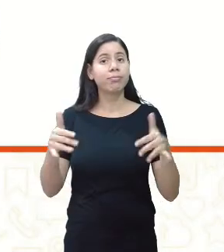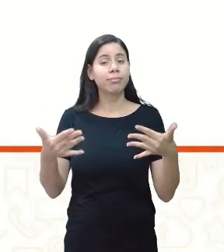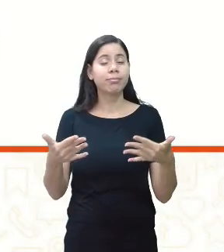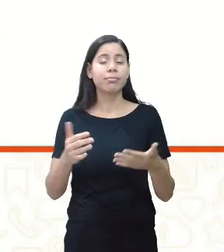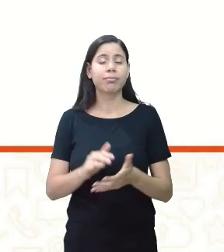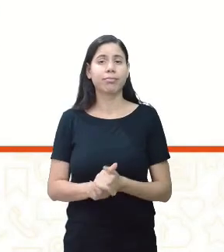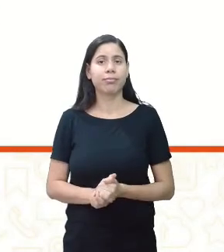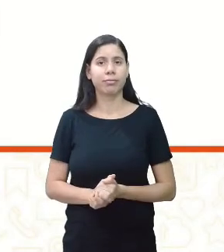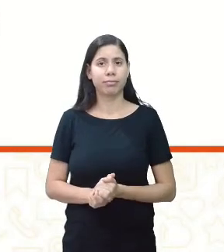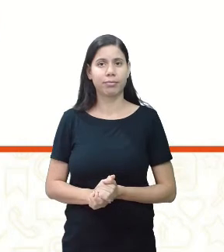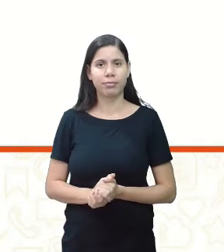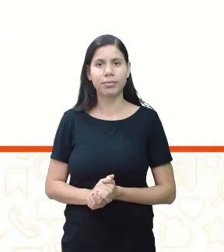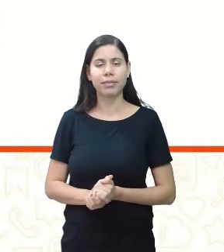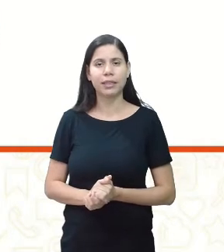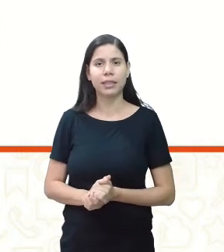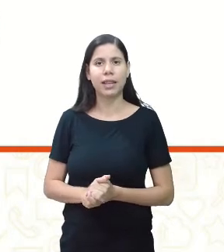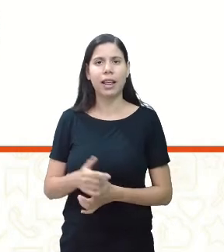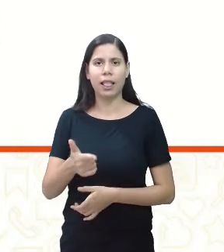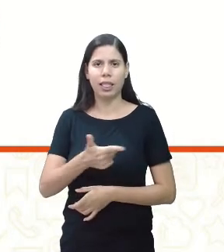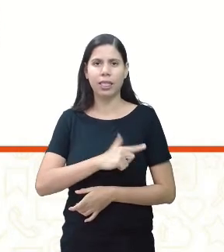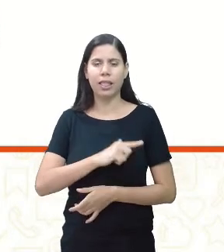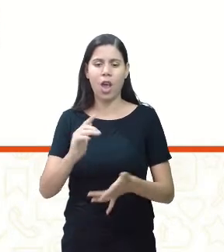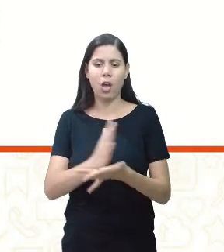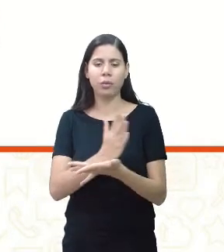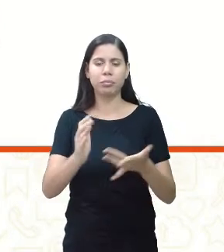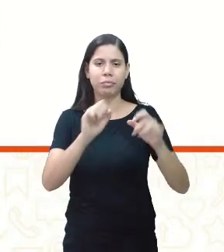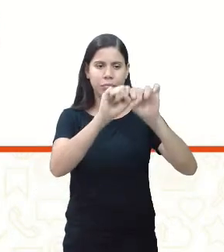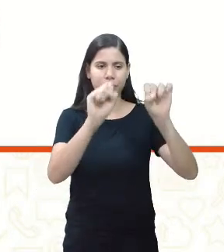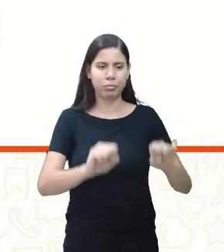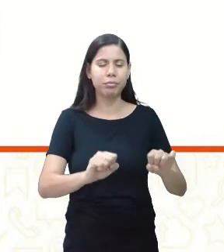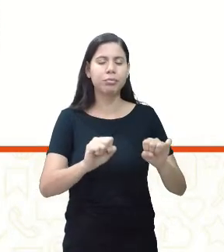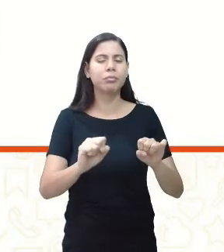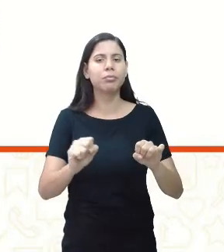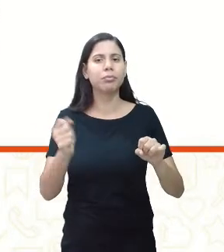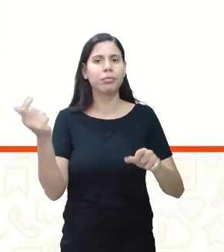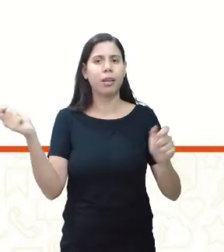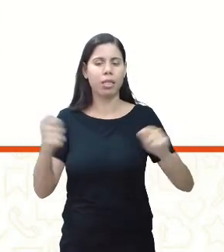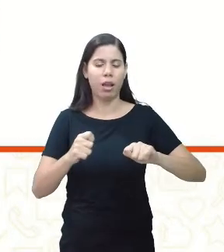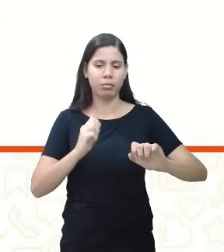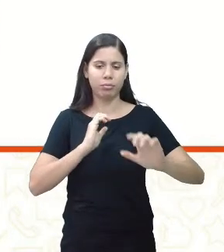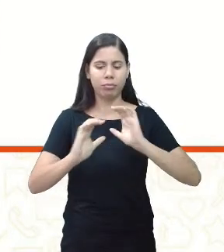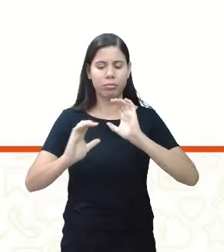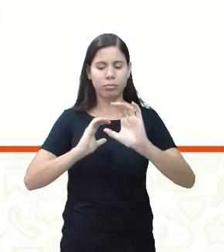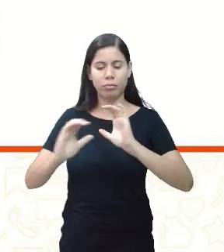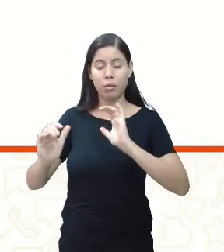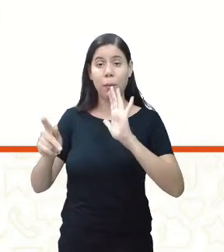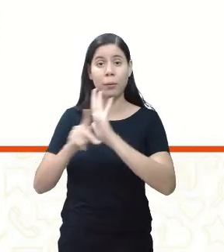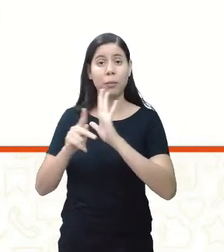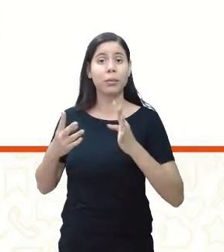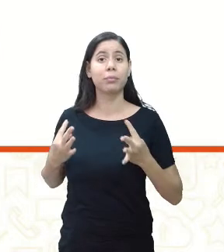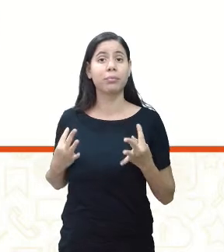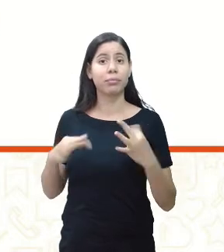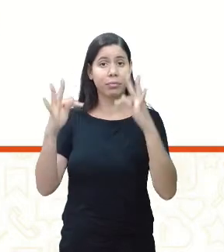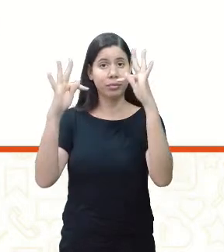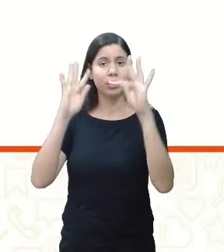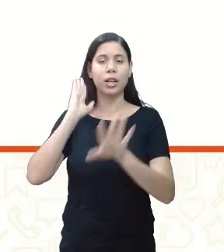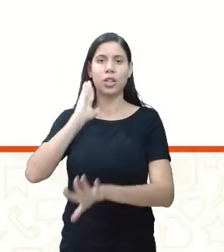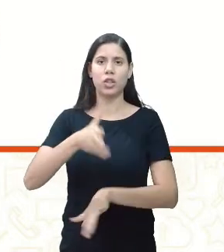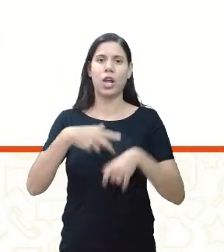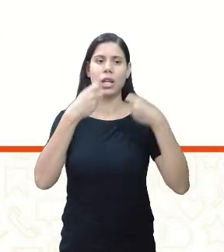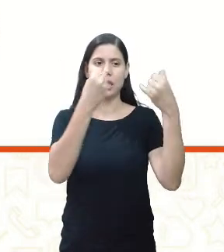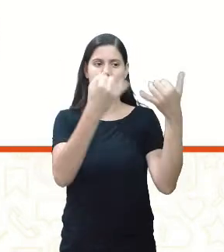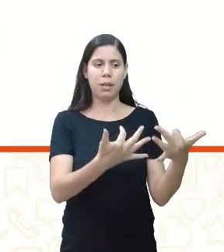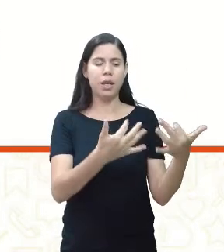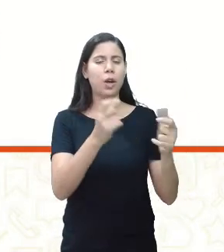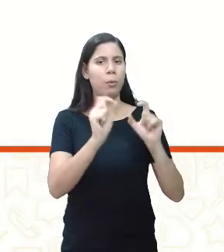Bom, os sistemas alternativos utilizados para a comunicação de alta tecnologia. Nós falamos dos